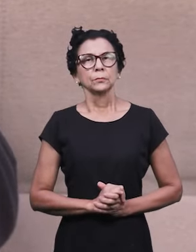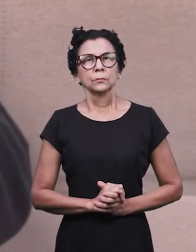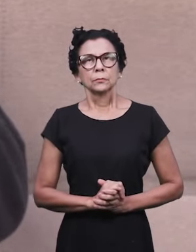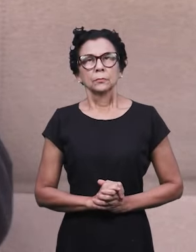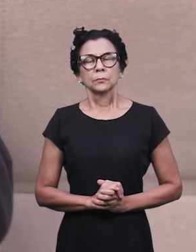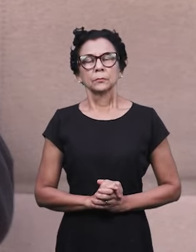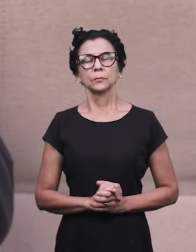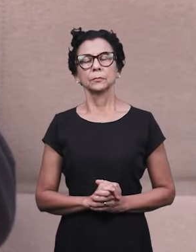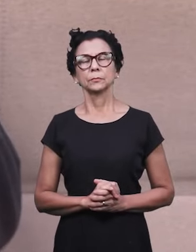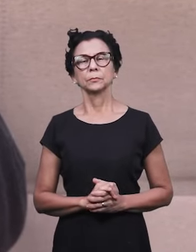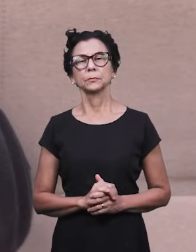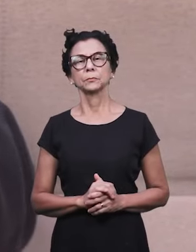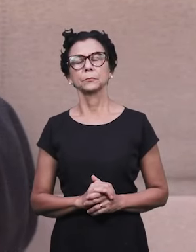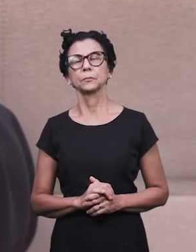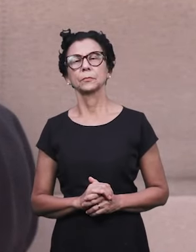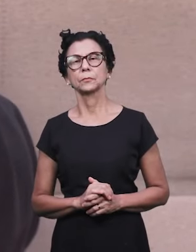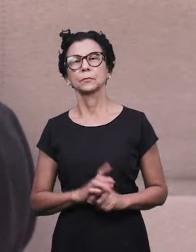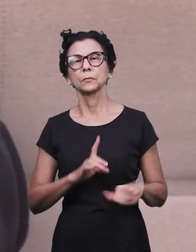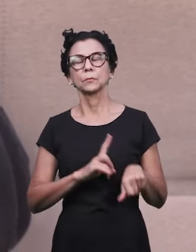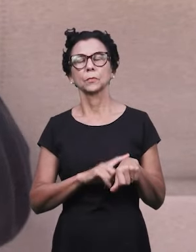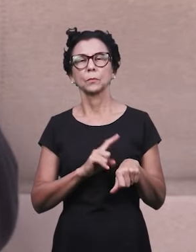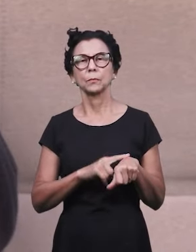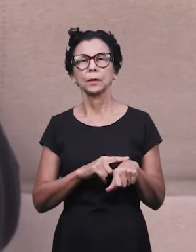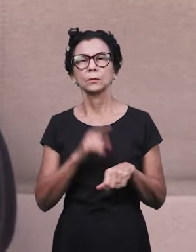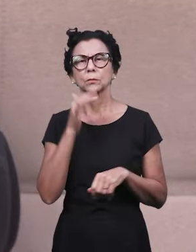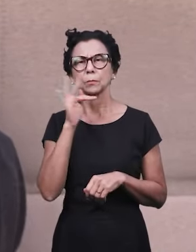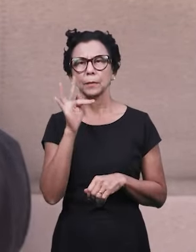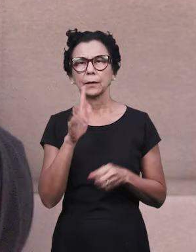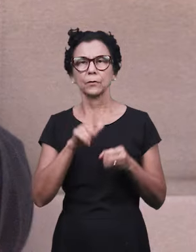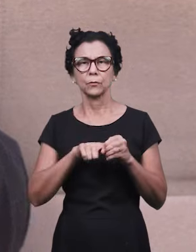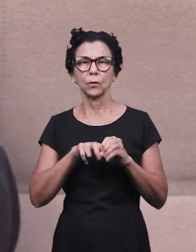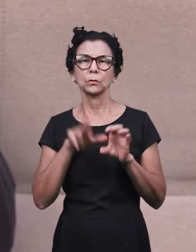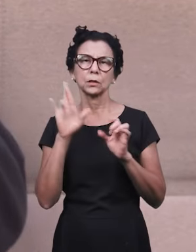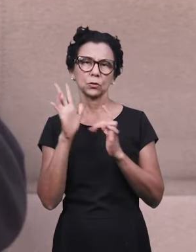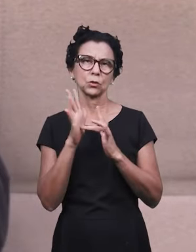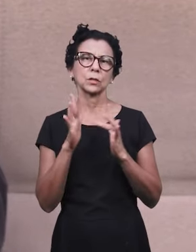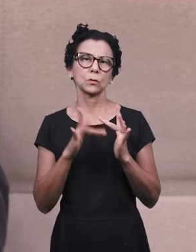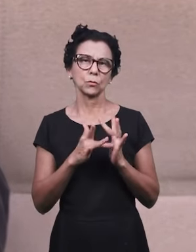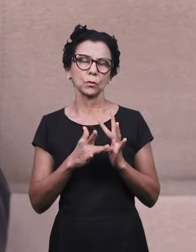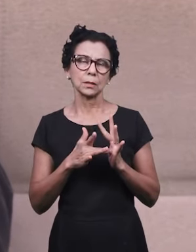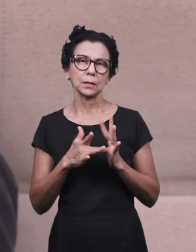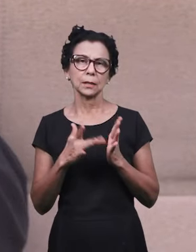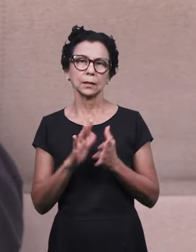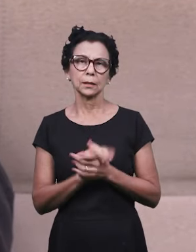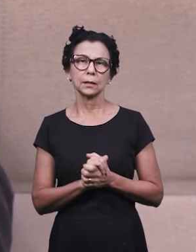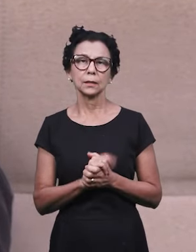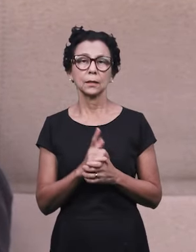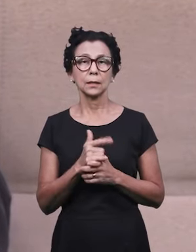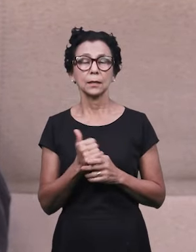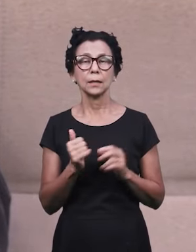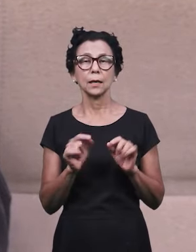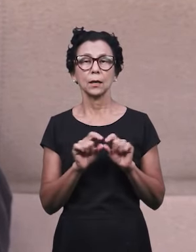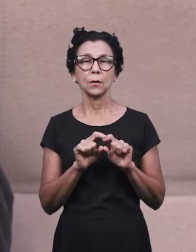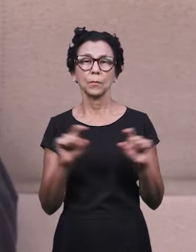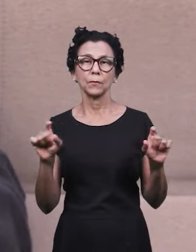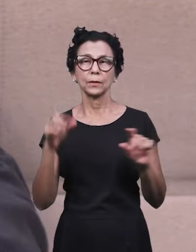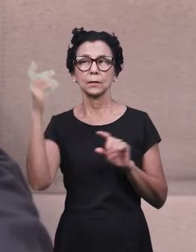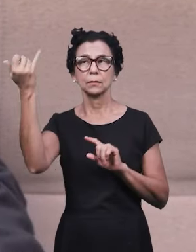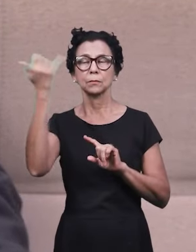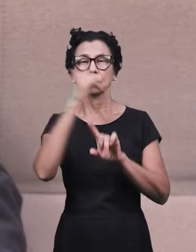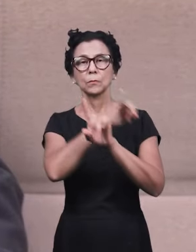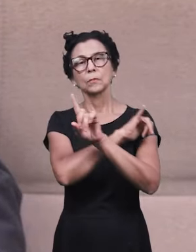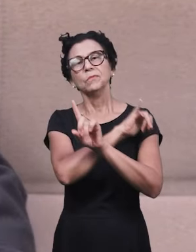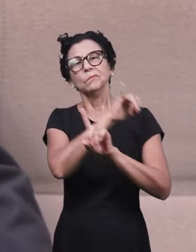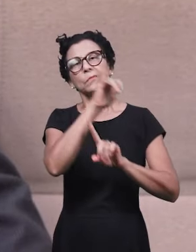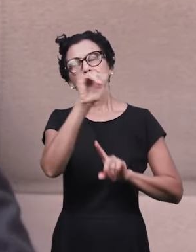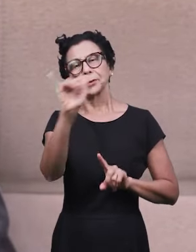Essa expressão tempo do breve, evidentemente, que é uma expressão profética. E